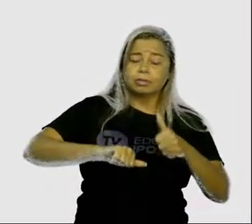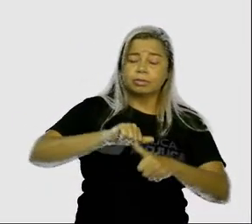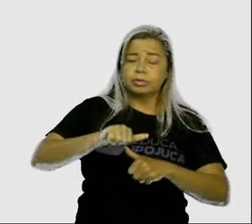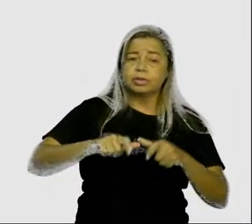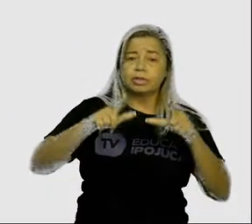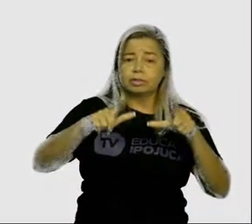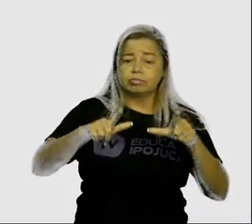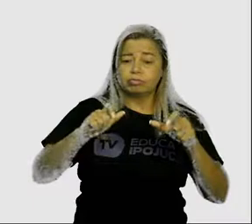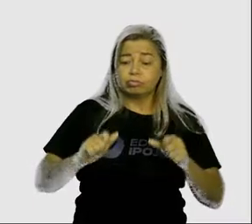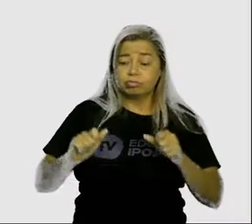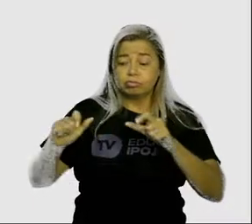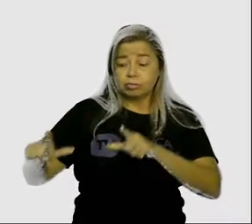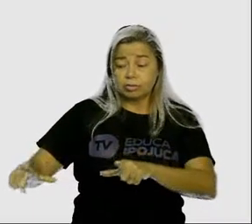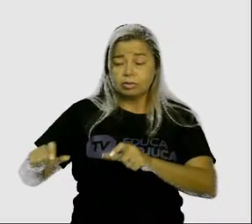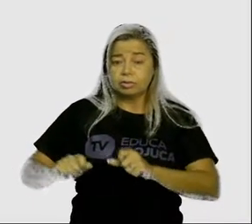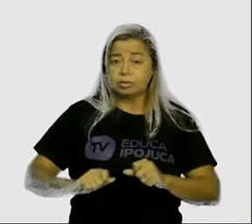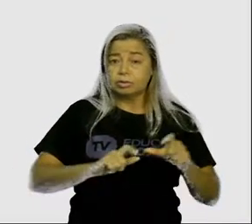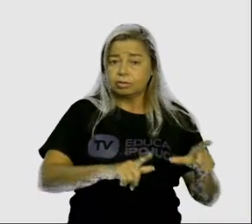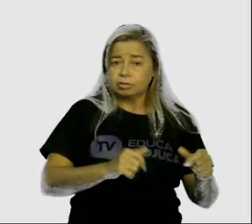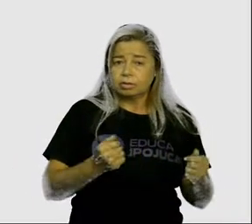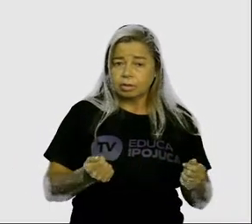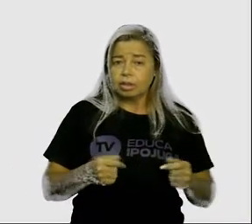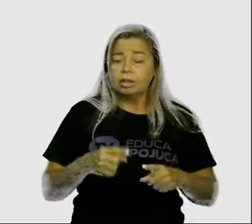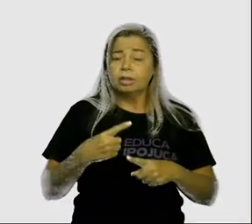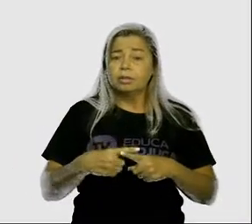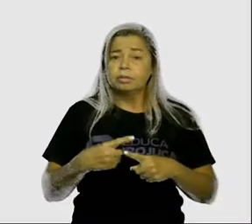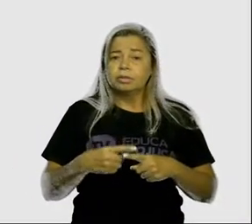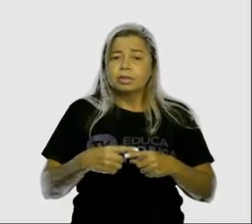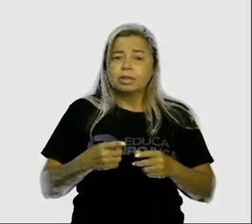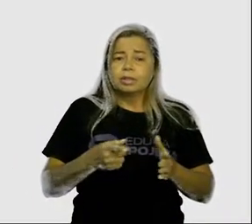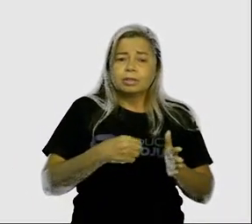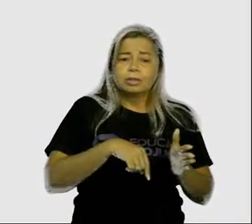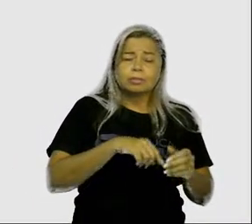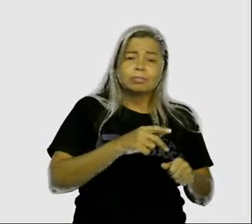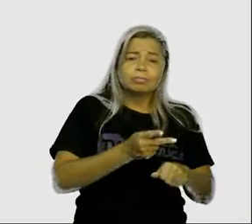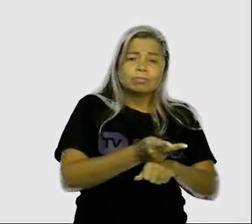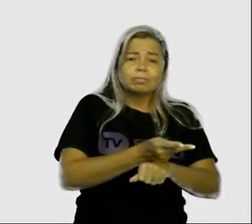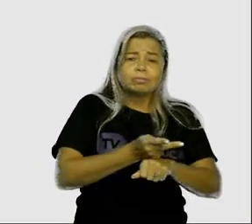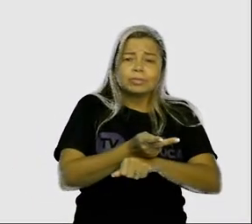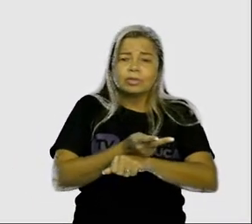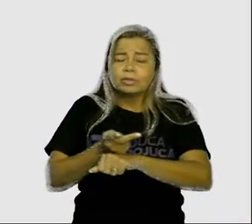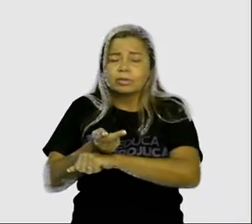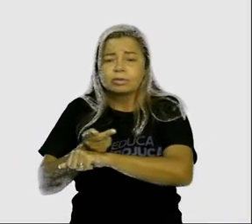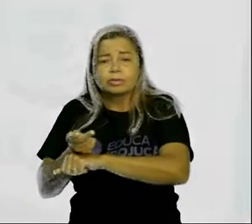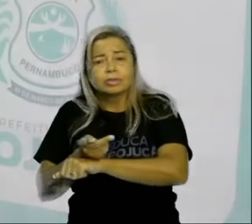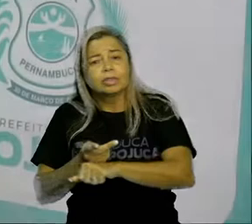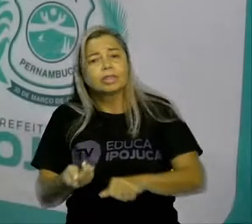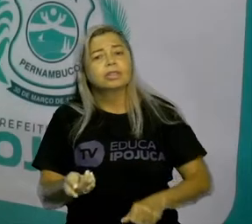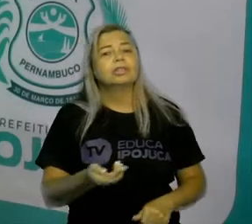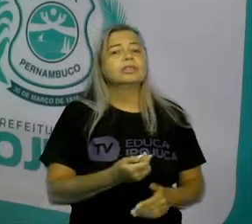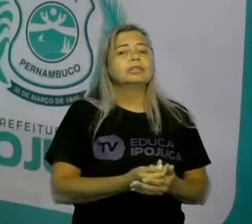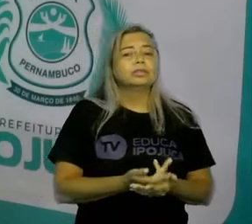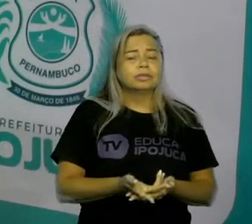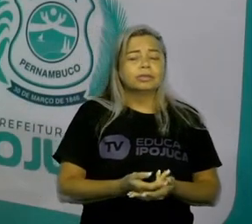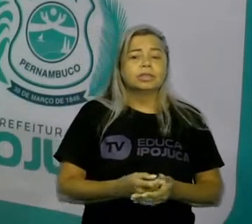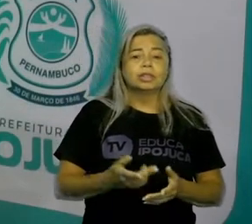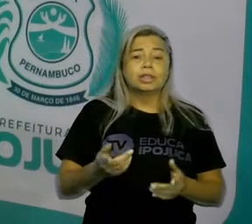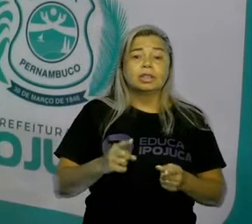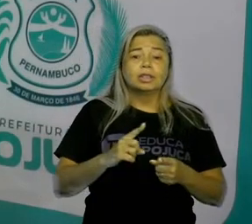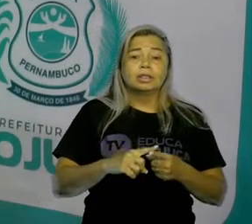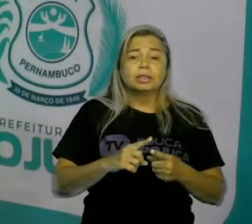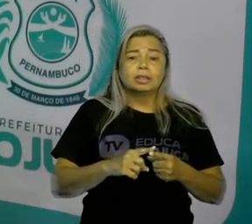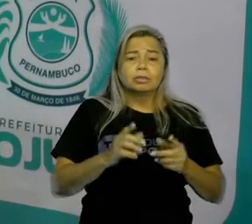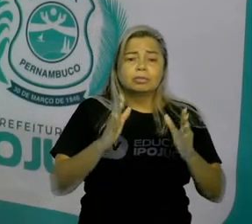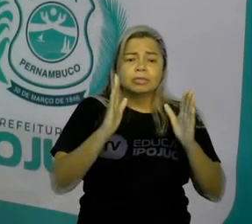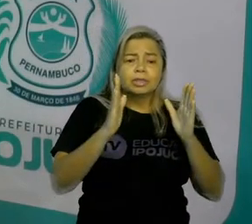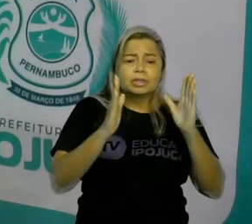começaram a ir buscar, eles tiravam o alimento tanto da natureza como caçavam também.